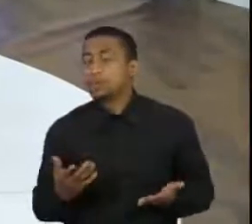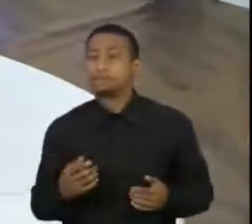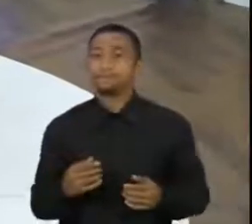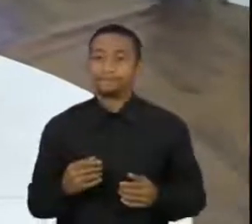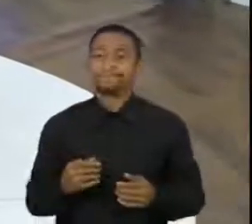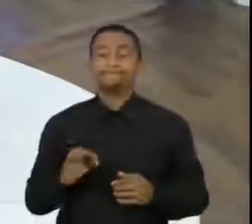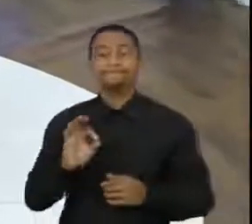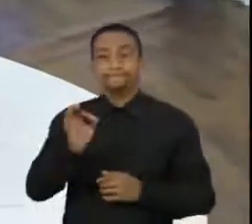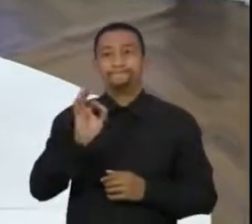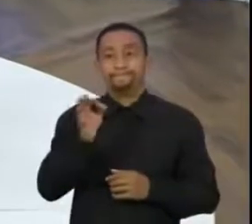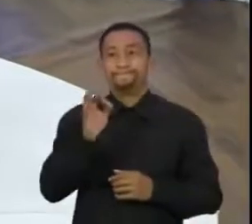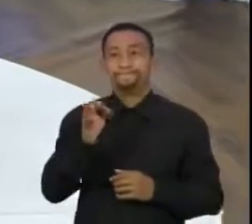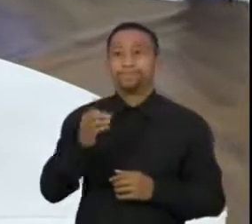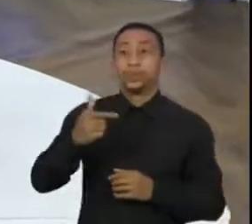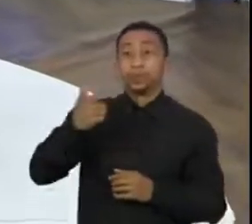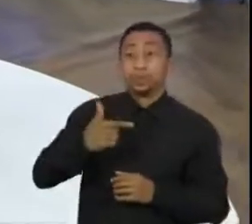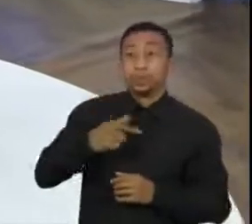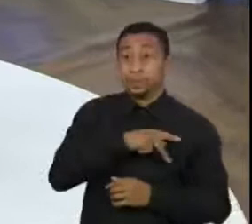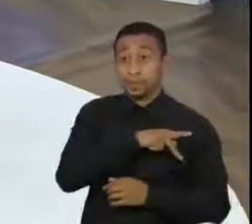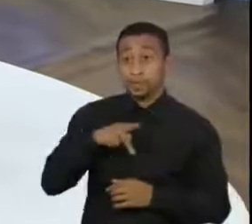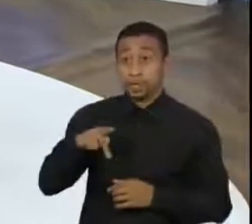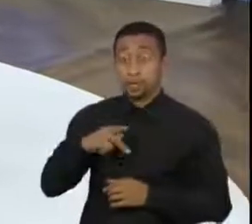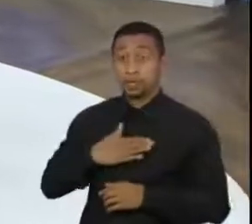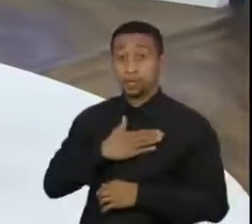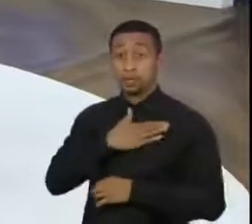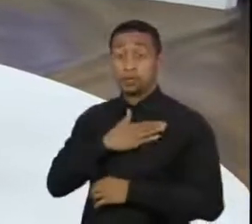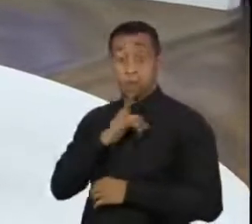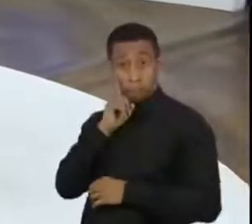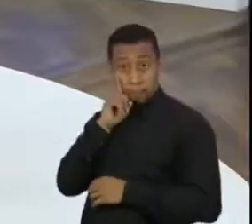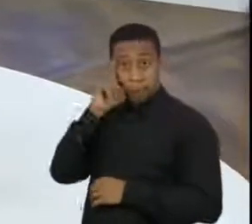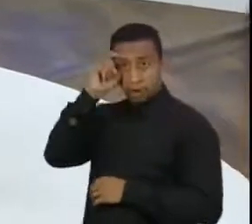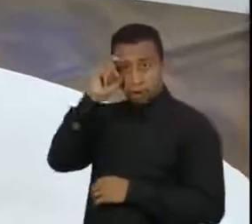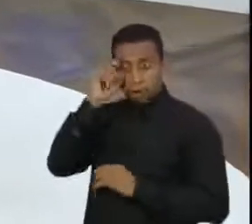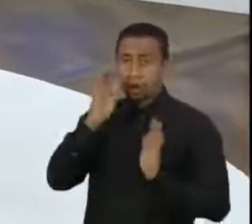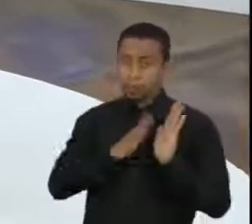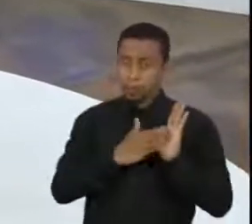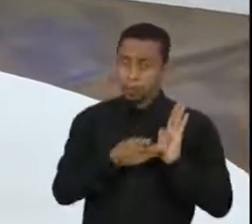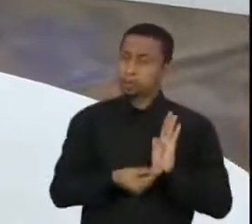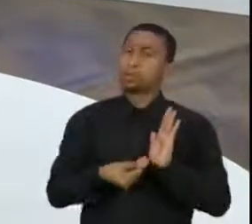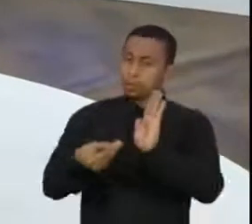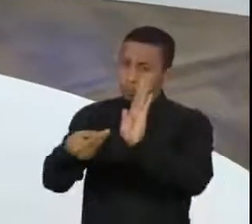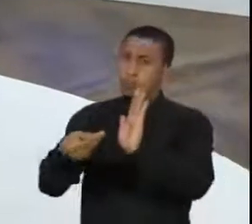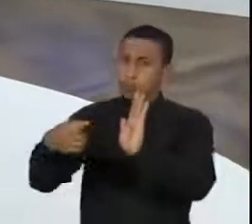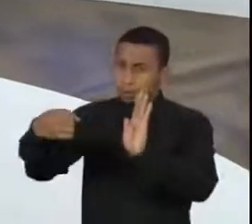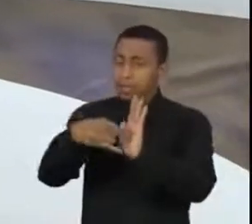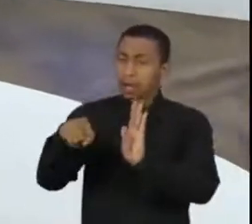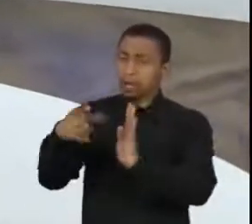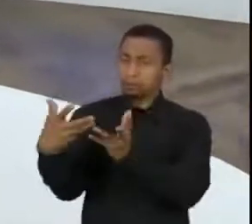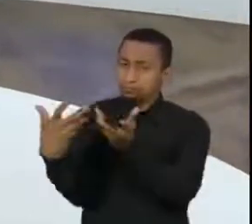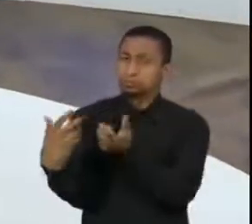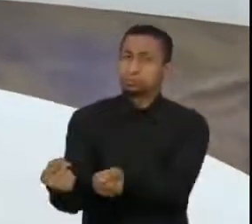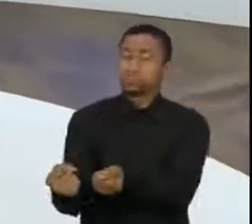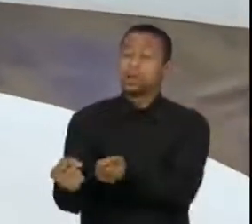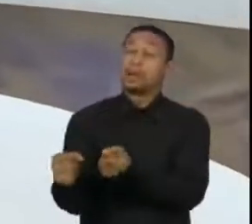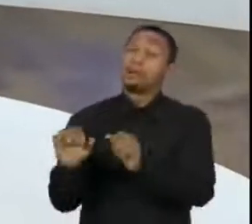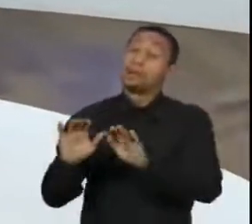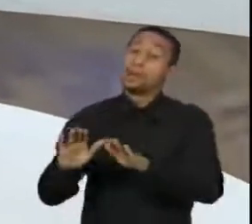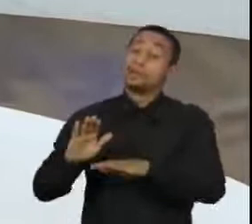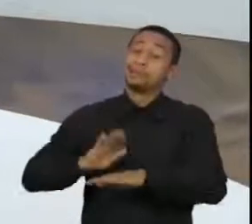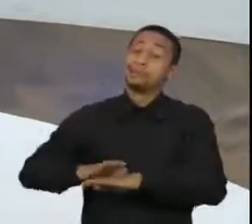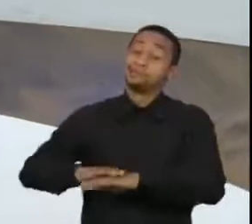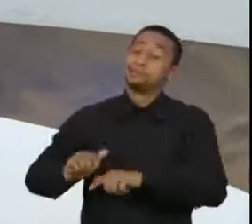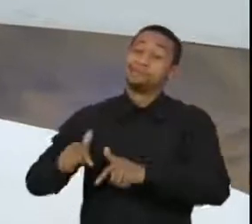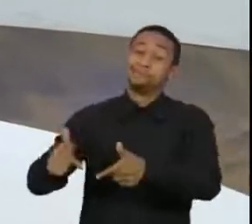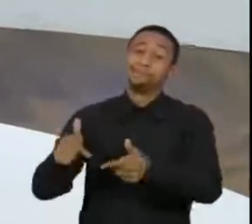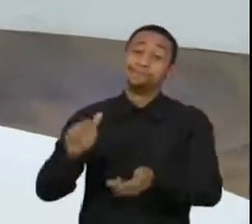levamos ao vice-presidente Mourão essa proposta, que acolheu, entretanto, o que nós estamos vendo são que os resultados não